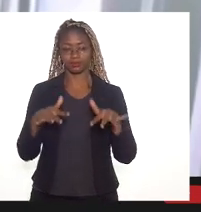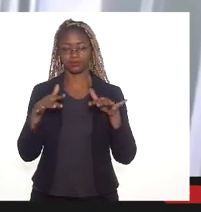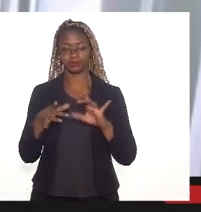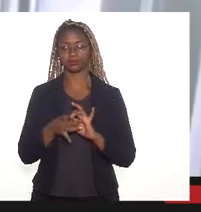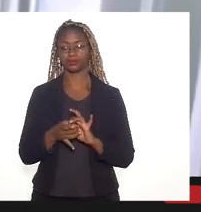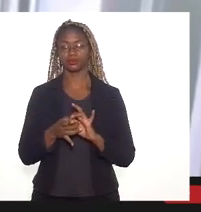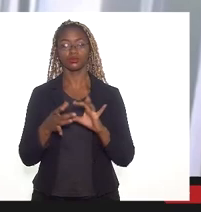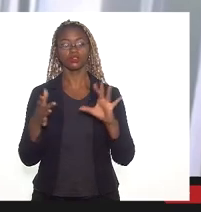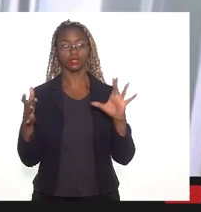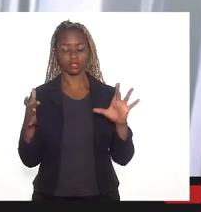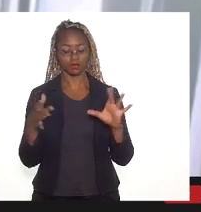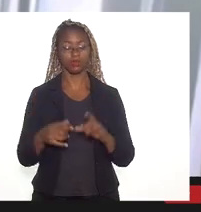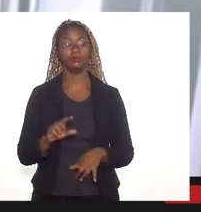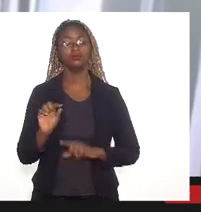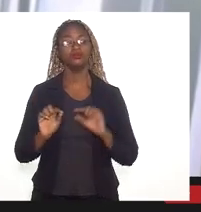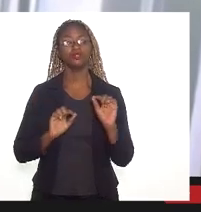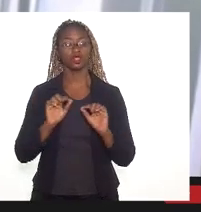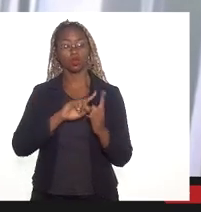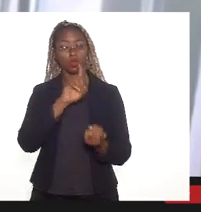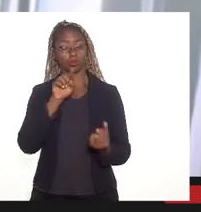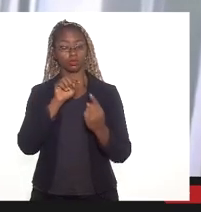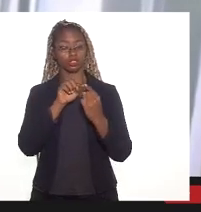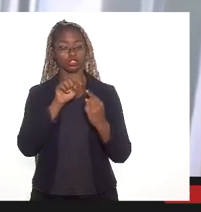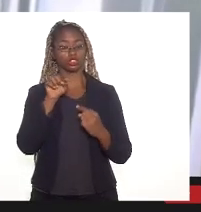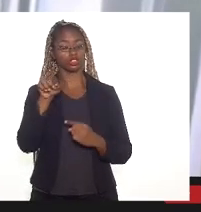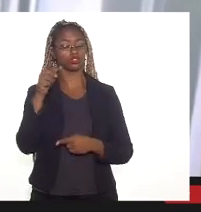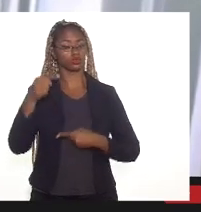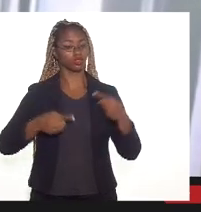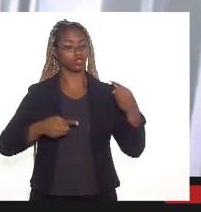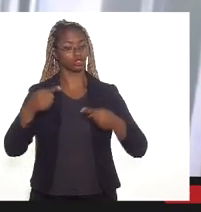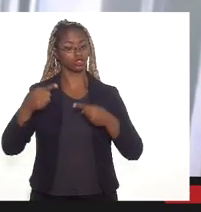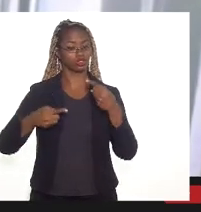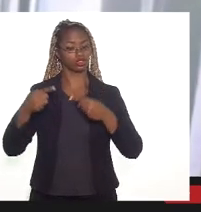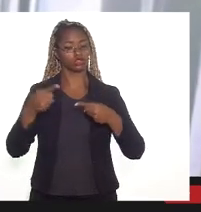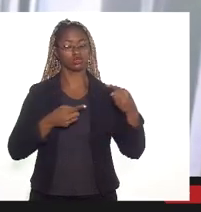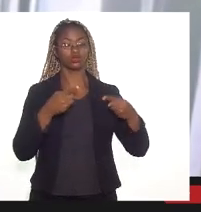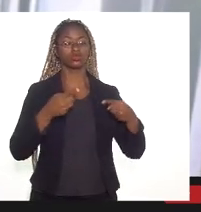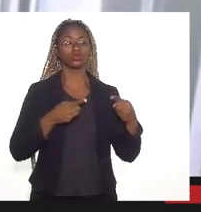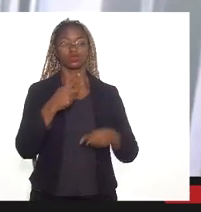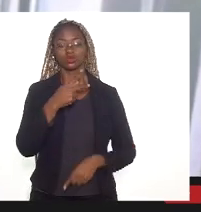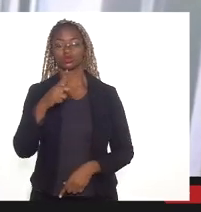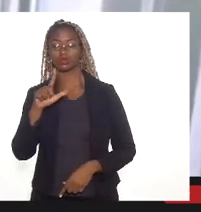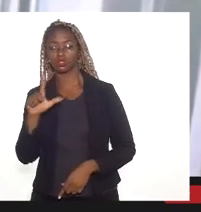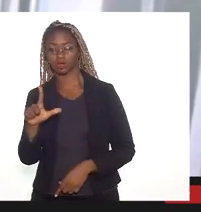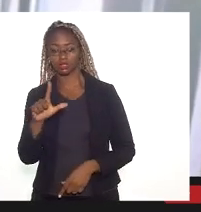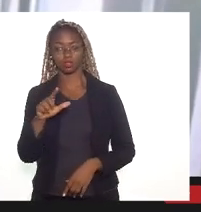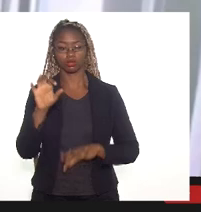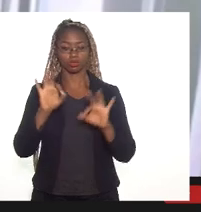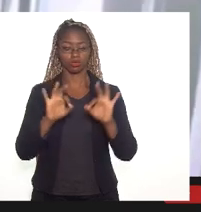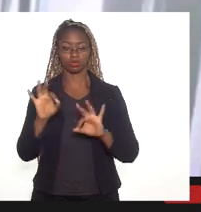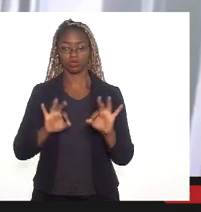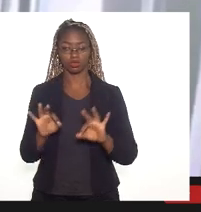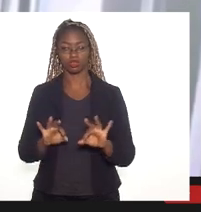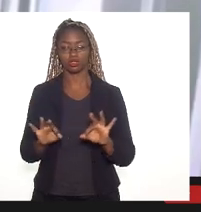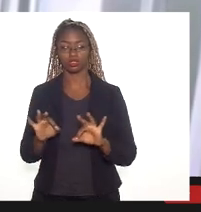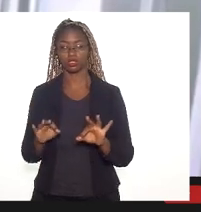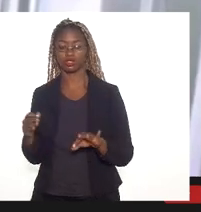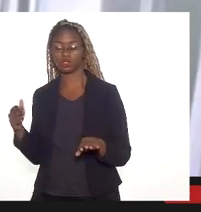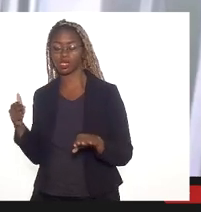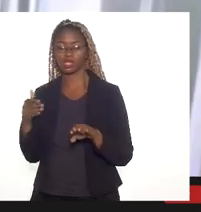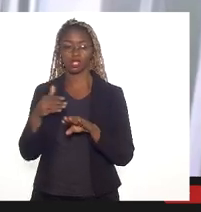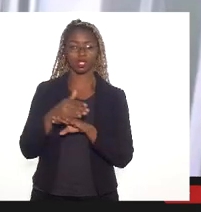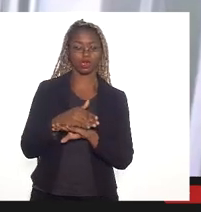pública cujo objetivo é discutir o projeto de implantação da Central de Abastecimento